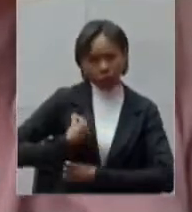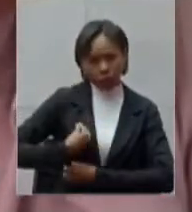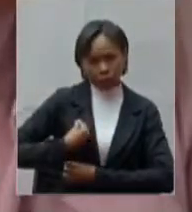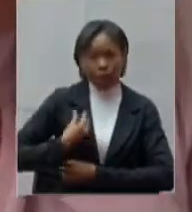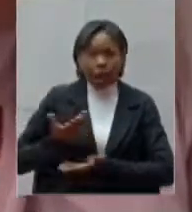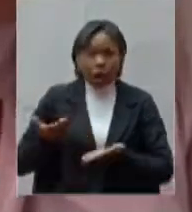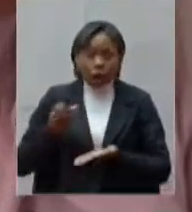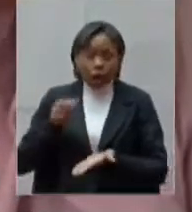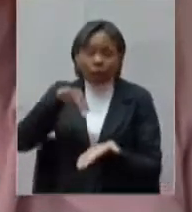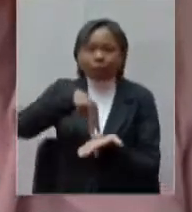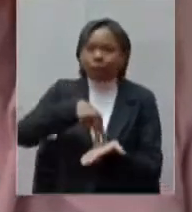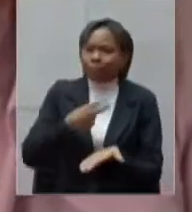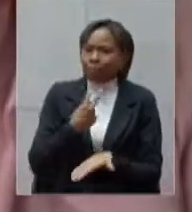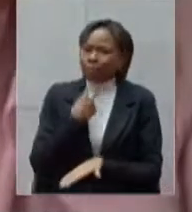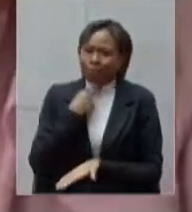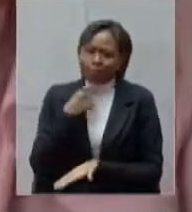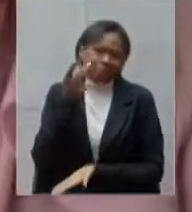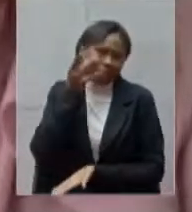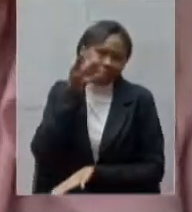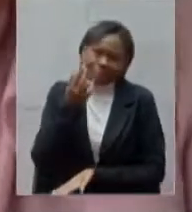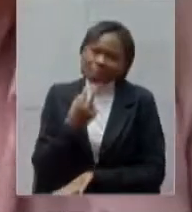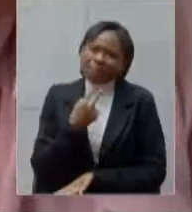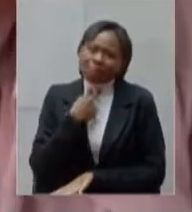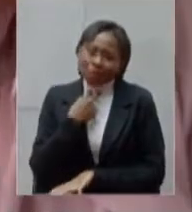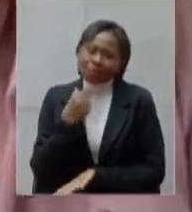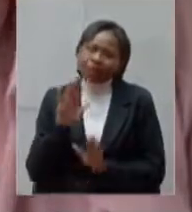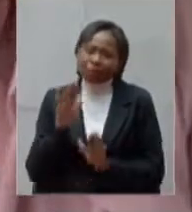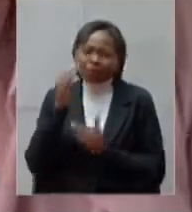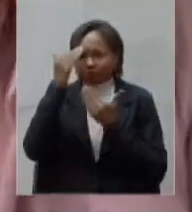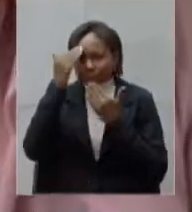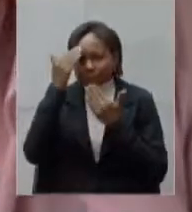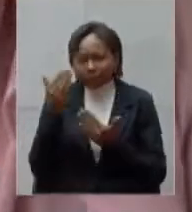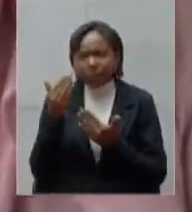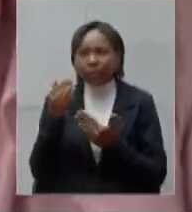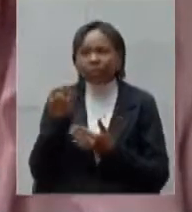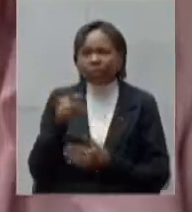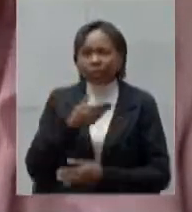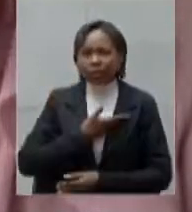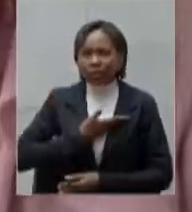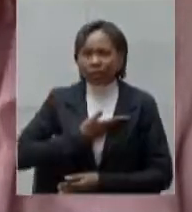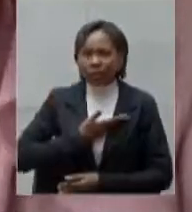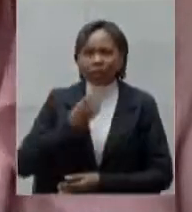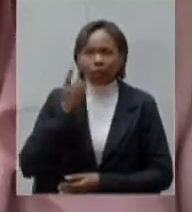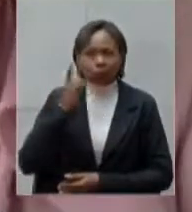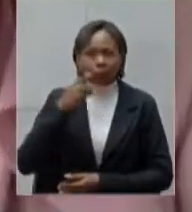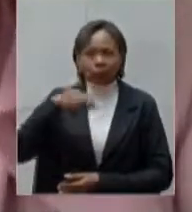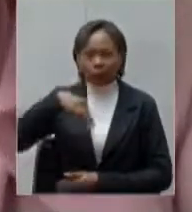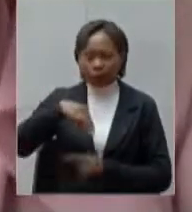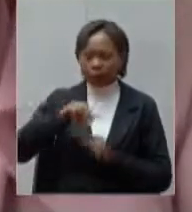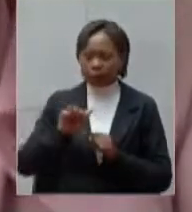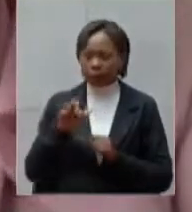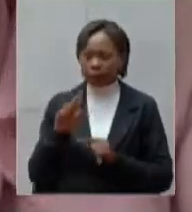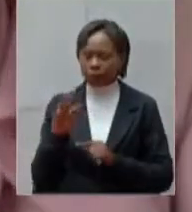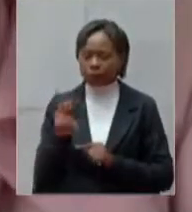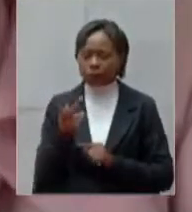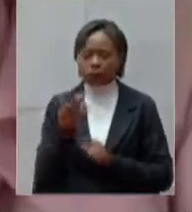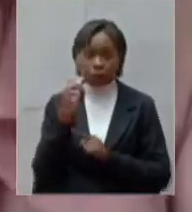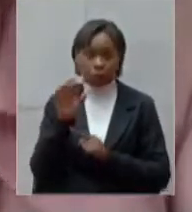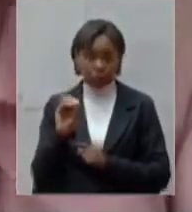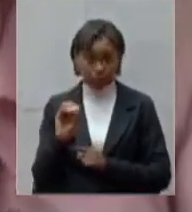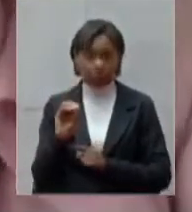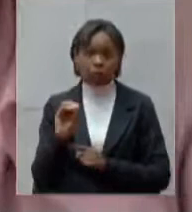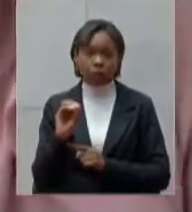aí quero agradecer o meu colega deputado Marquinhos Lemos porque eu faço parte do grupo de risco